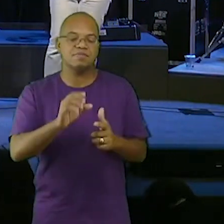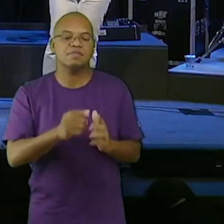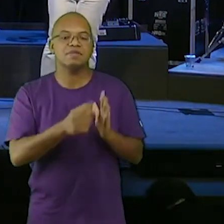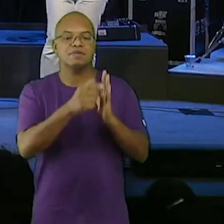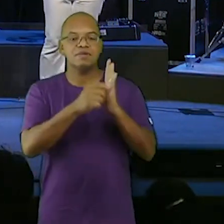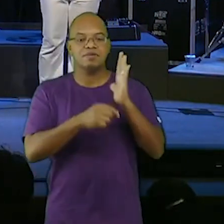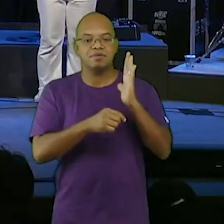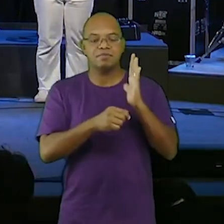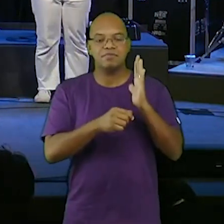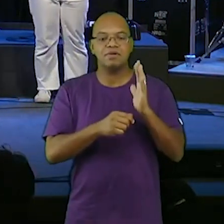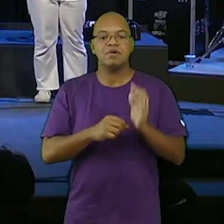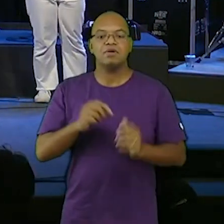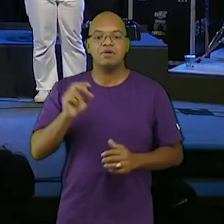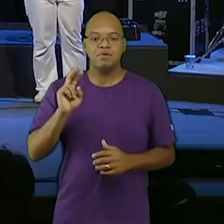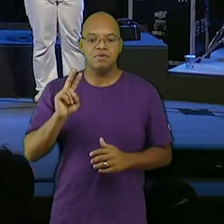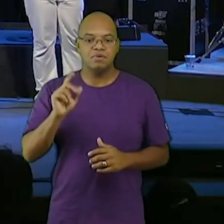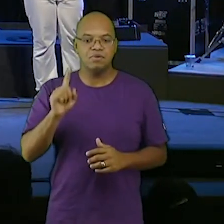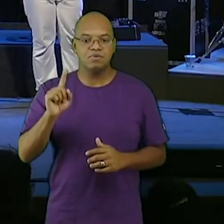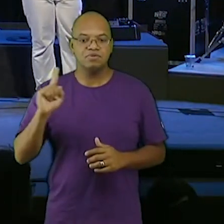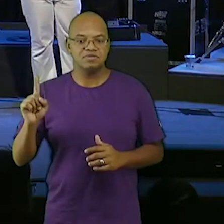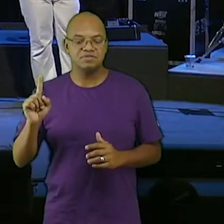Jesus tendo dado graças